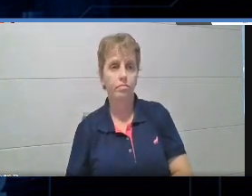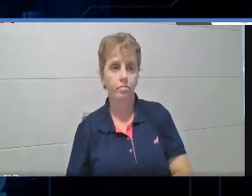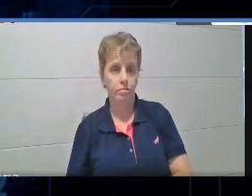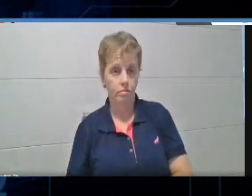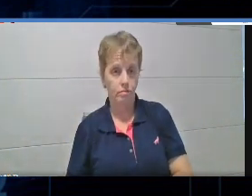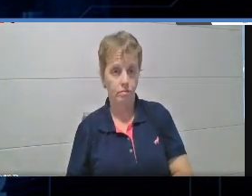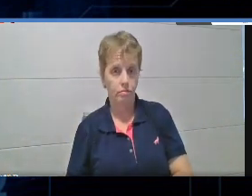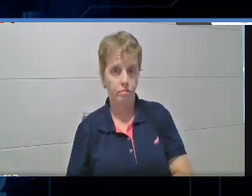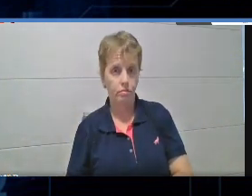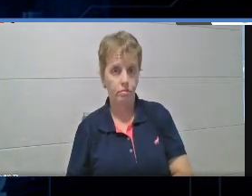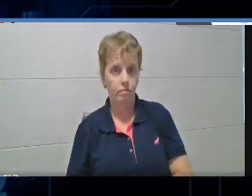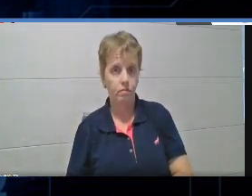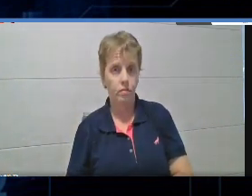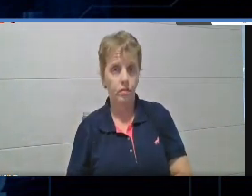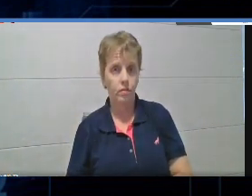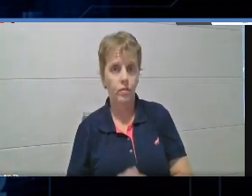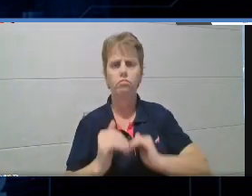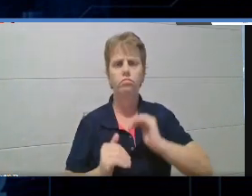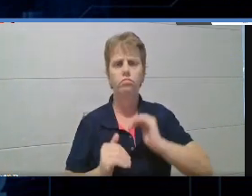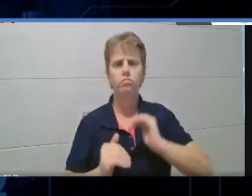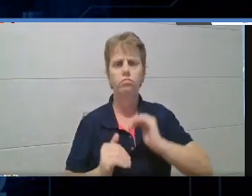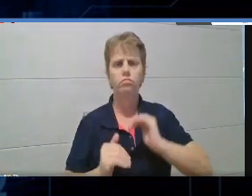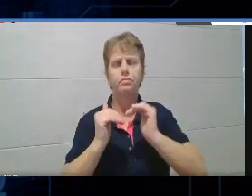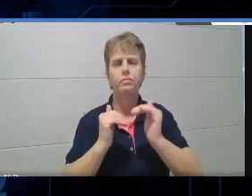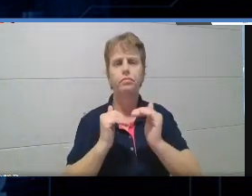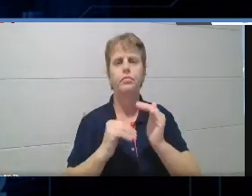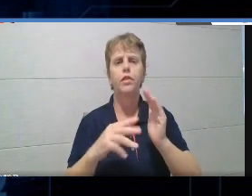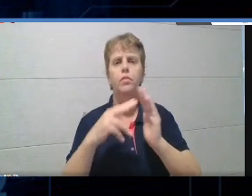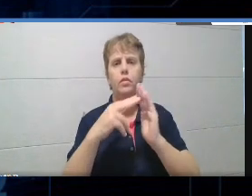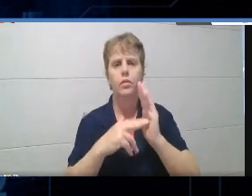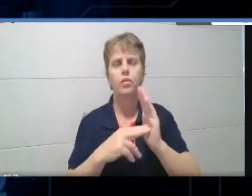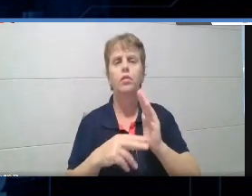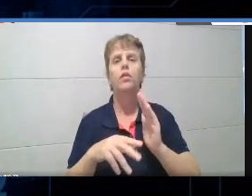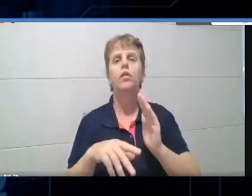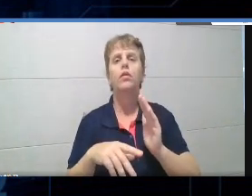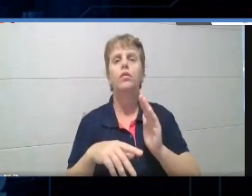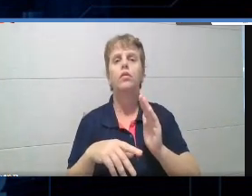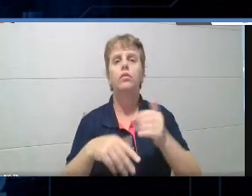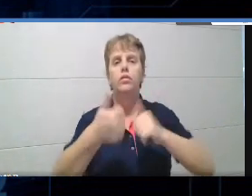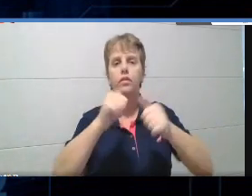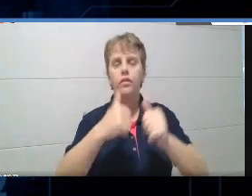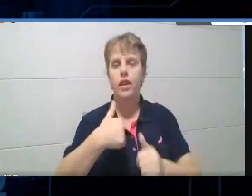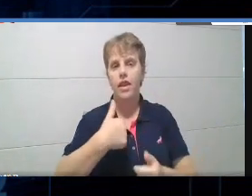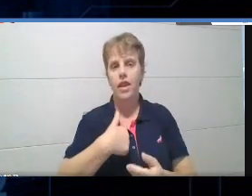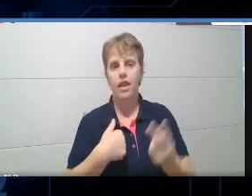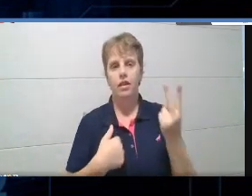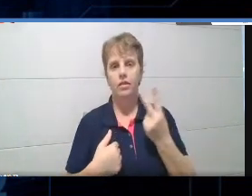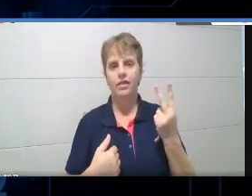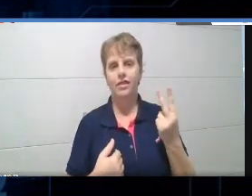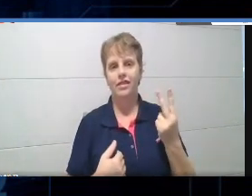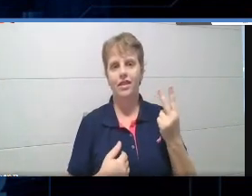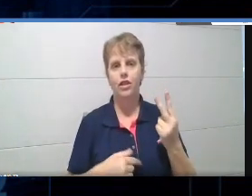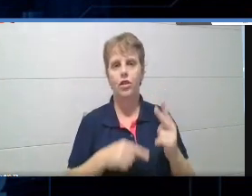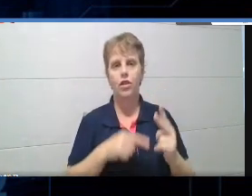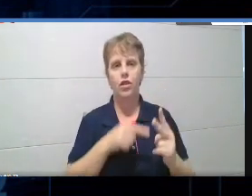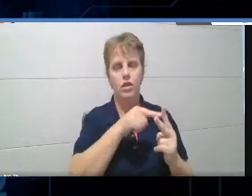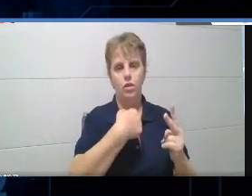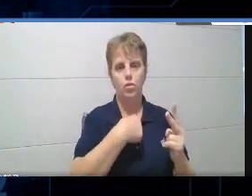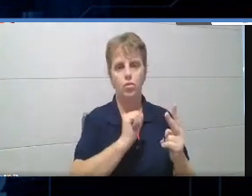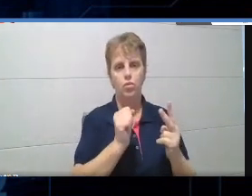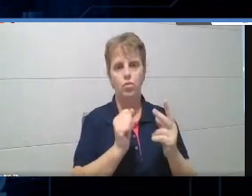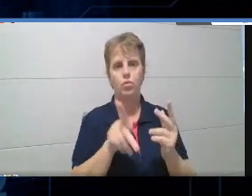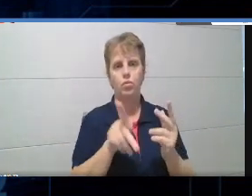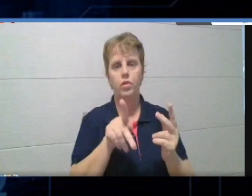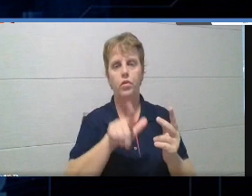avaliativo. Bom, essa sou eu e o professor Luírez, então, se você quiser me seguir nas redes sociais, meu e-mail,